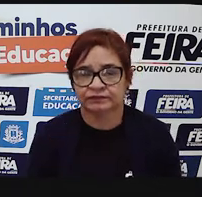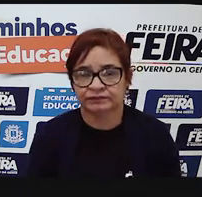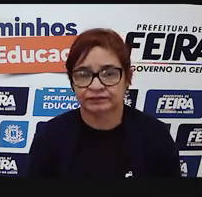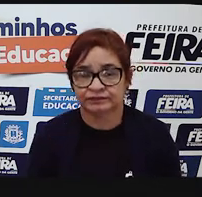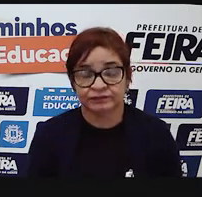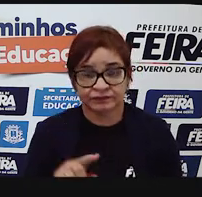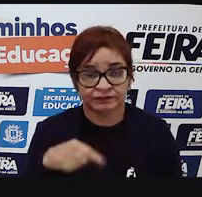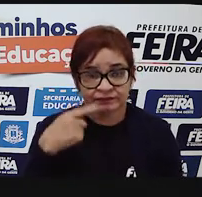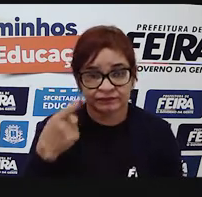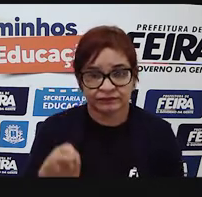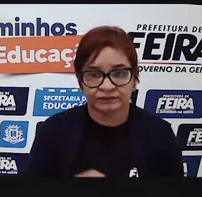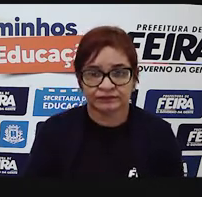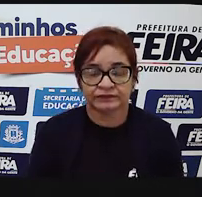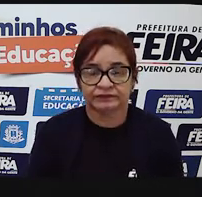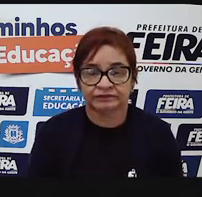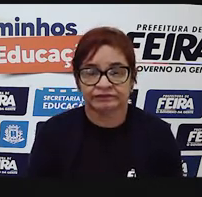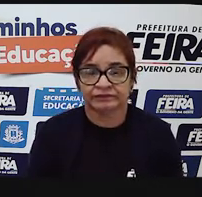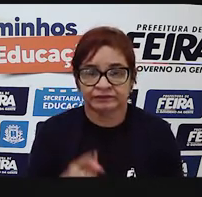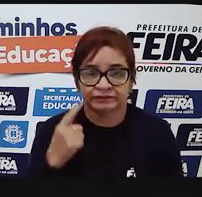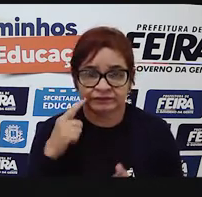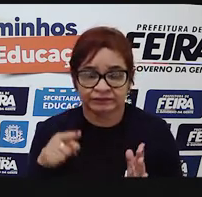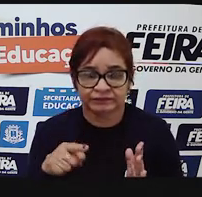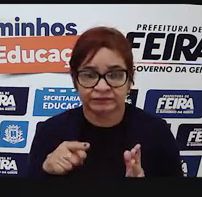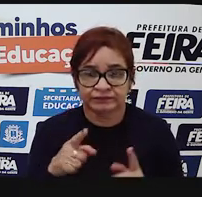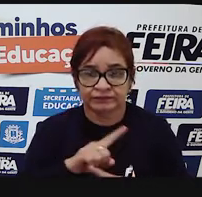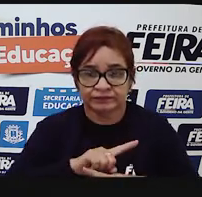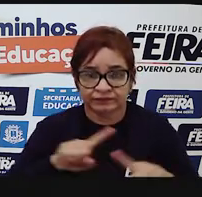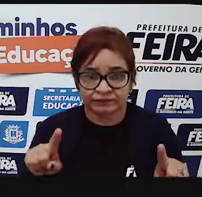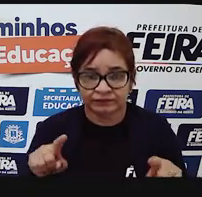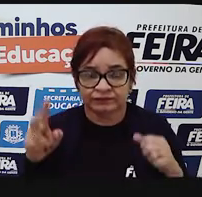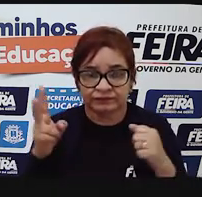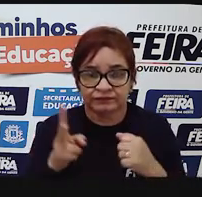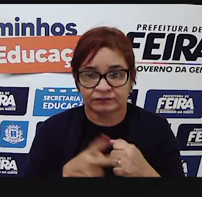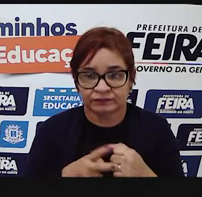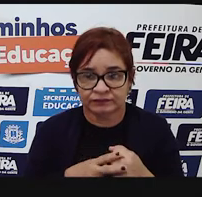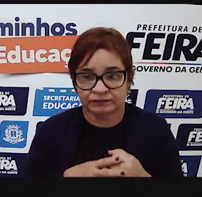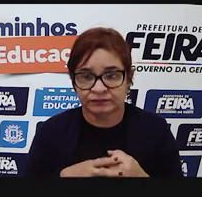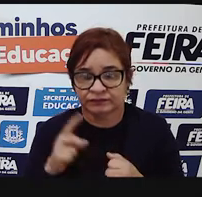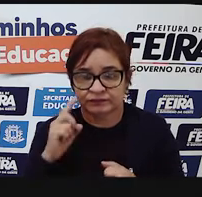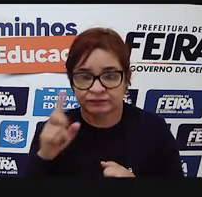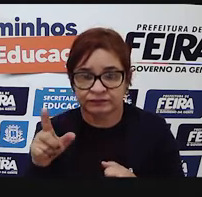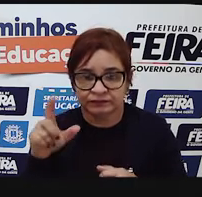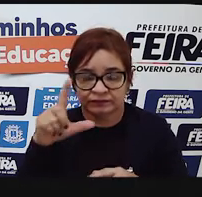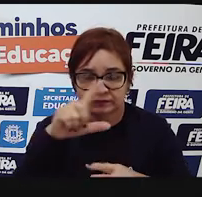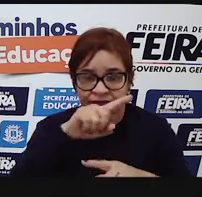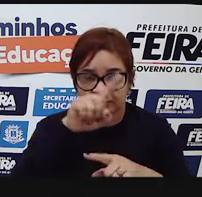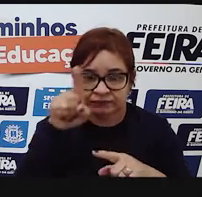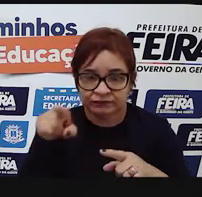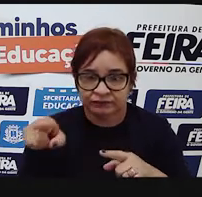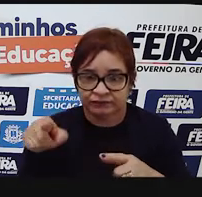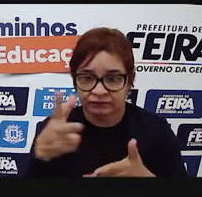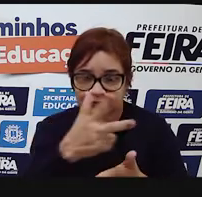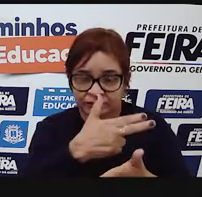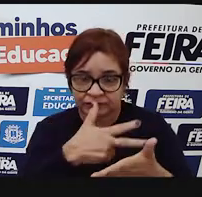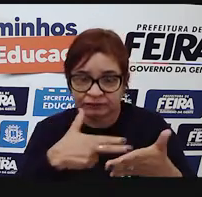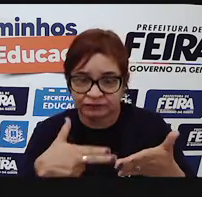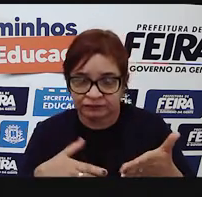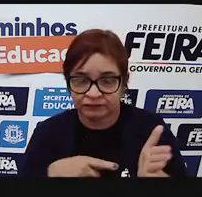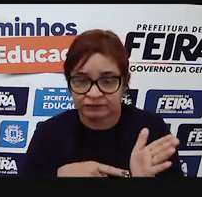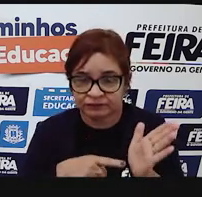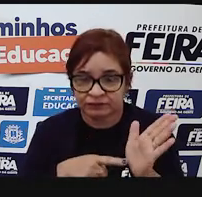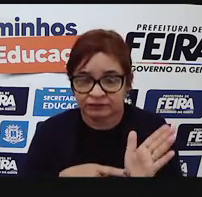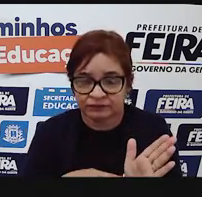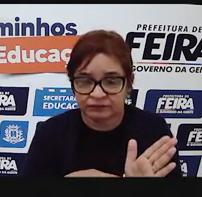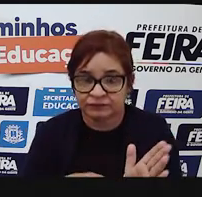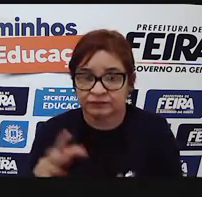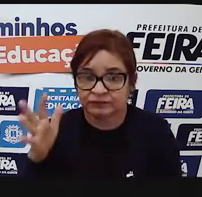Depois, linguagem não verbal faz uso de imagens. Essas imagens aí, só